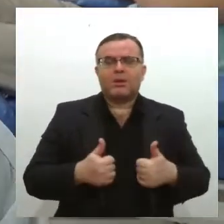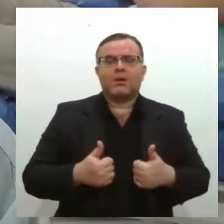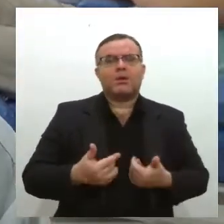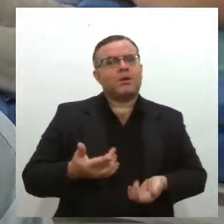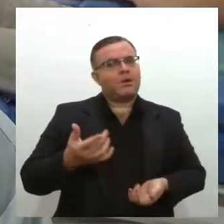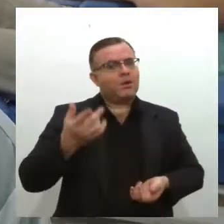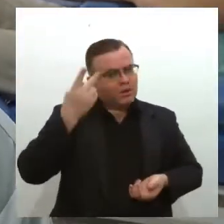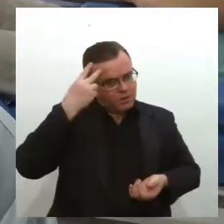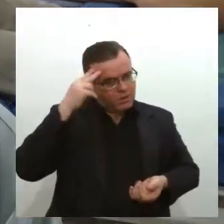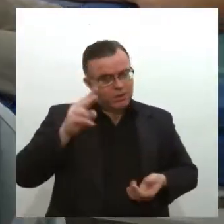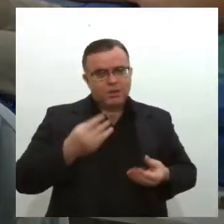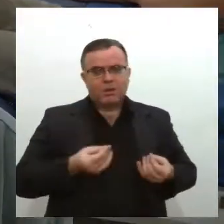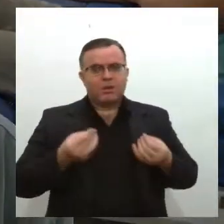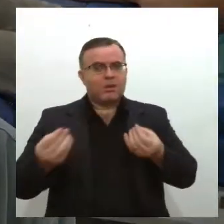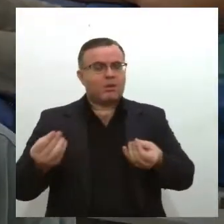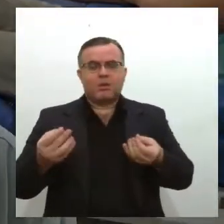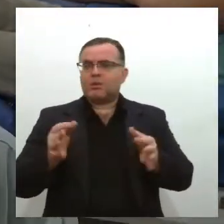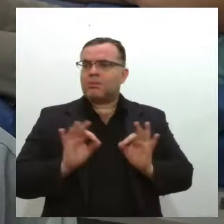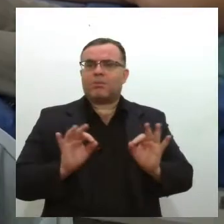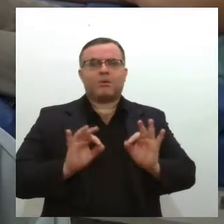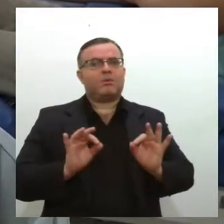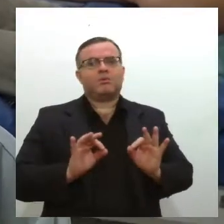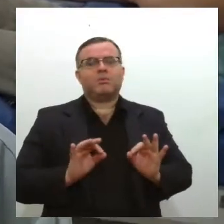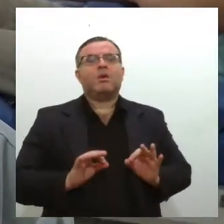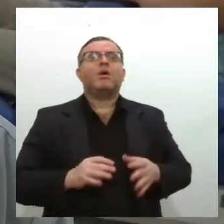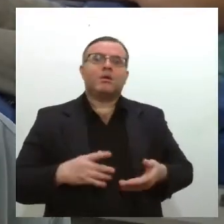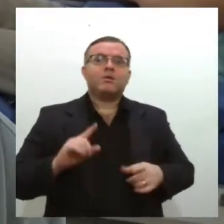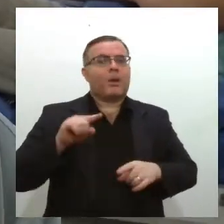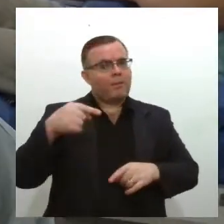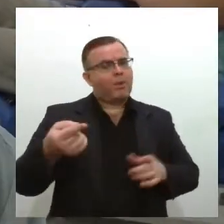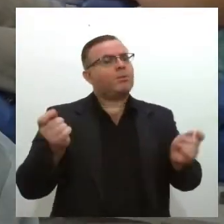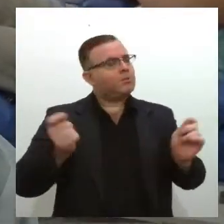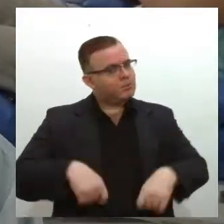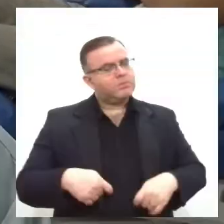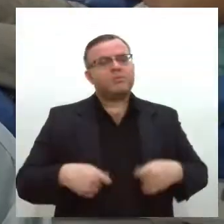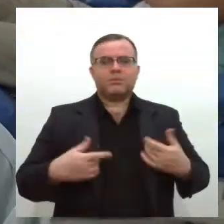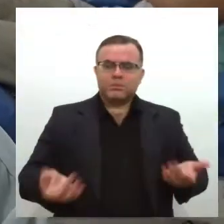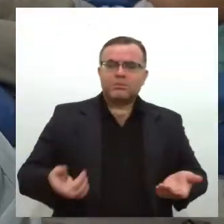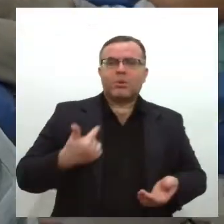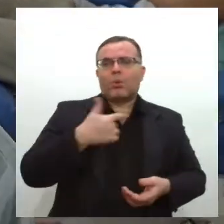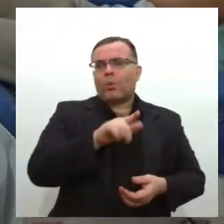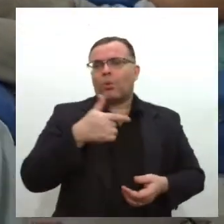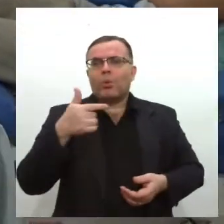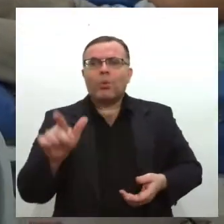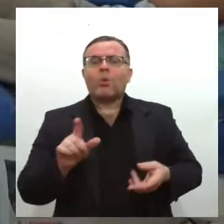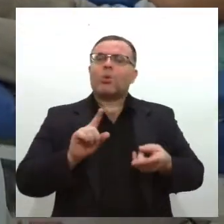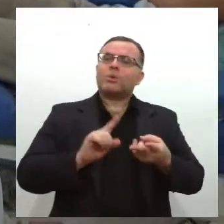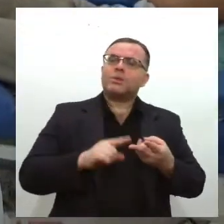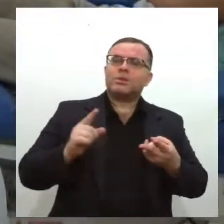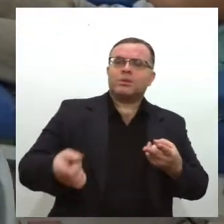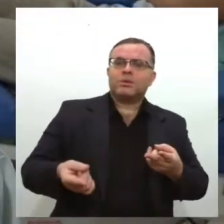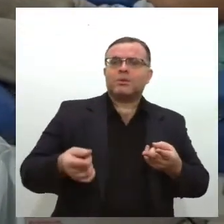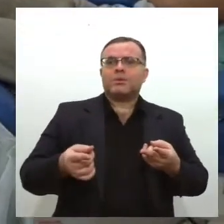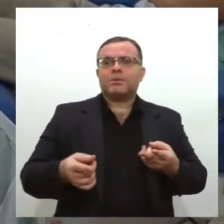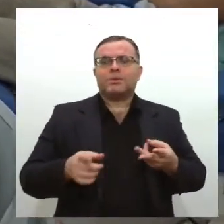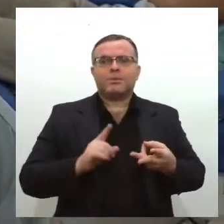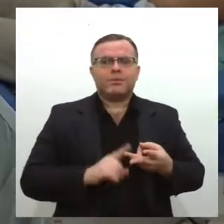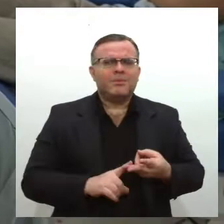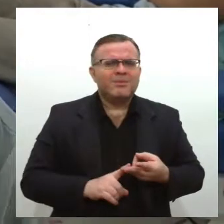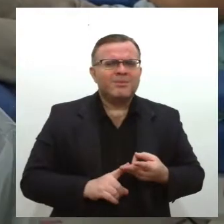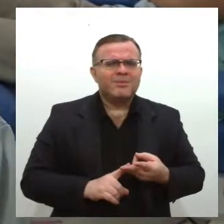horas sem poder doar sangue. As outras, as transgênicas, as da Janssen e